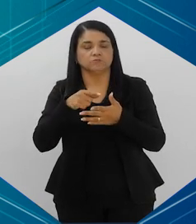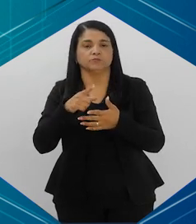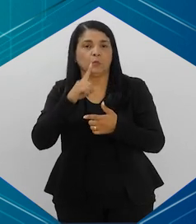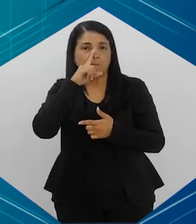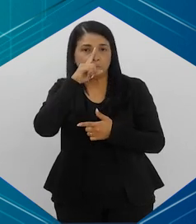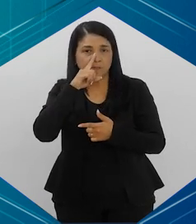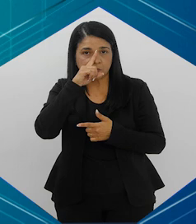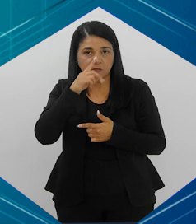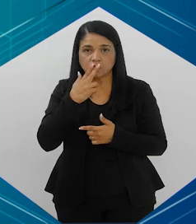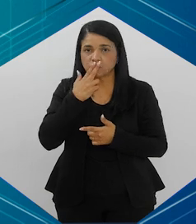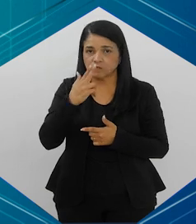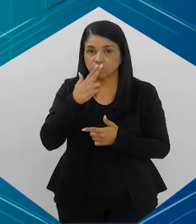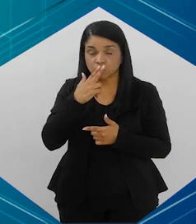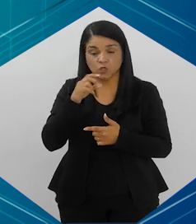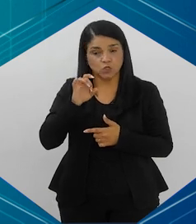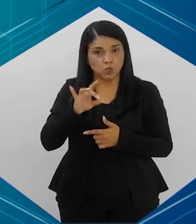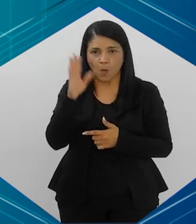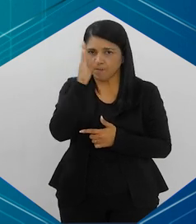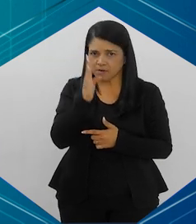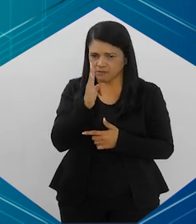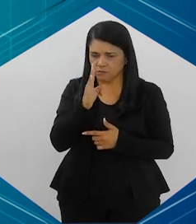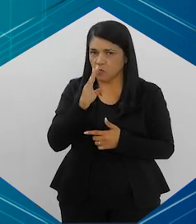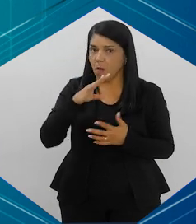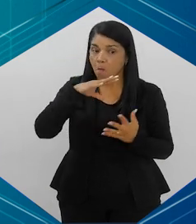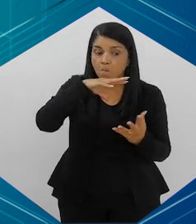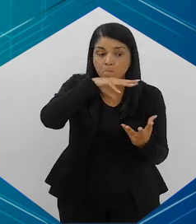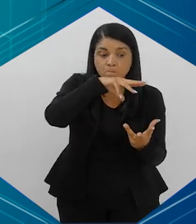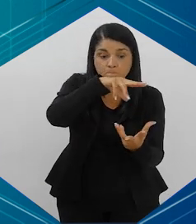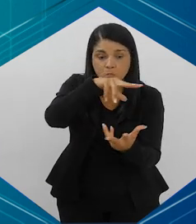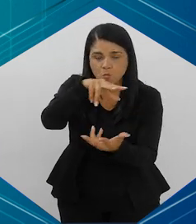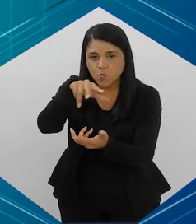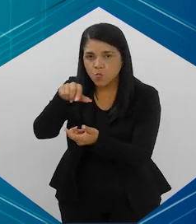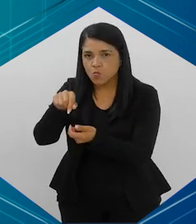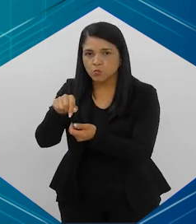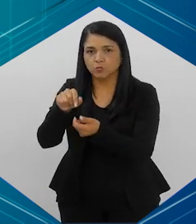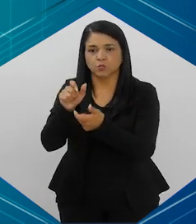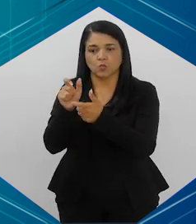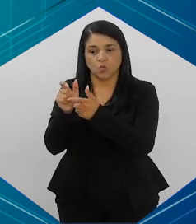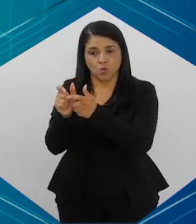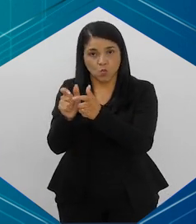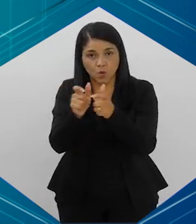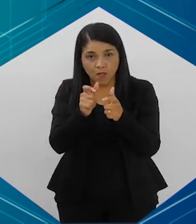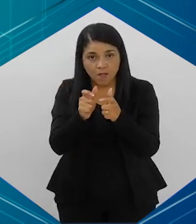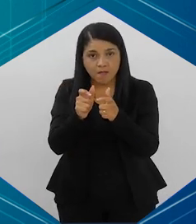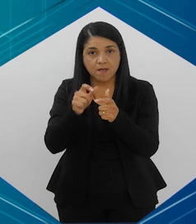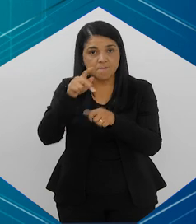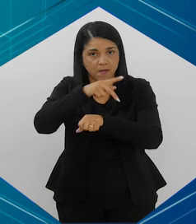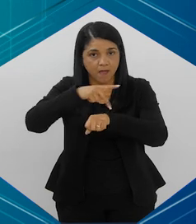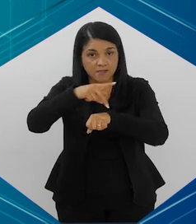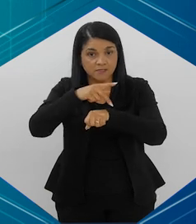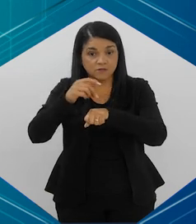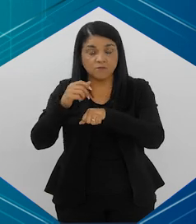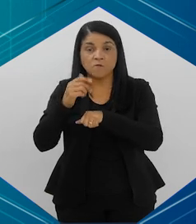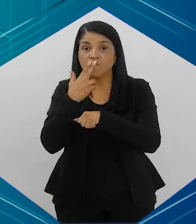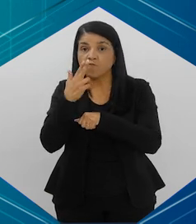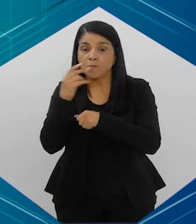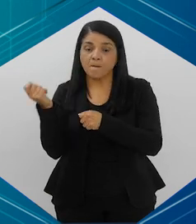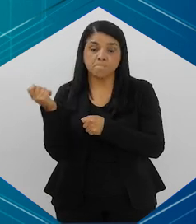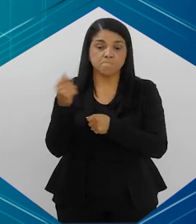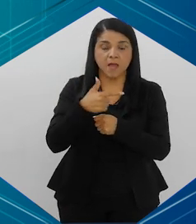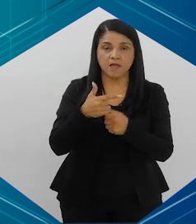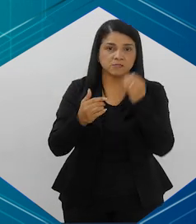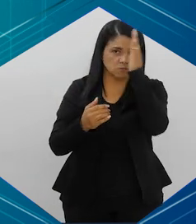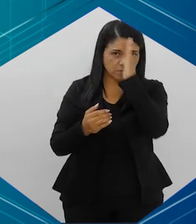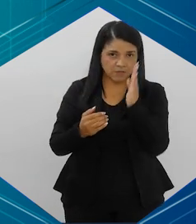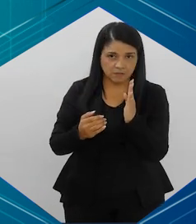o tabagismo, né? E aí não é só no Brasil, acho que no mundo inteiro, outros lugares do mundo fumam muito mais do que o Brasil. Eu